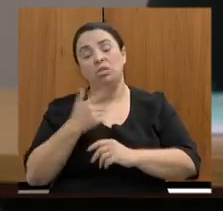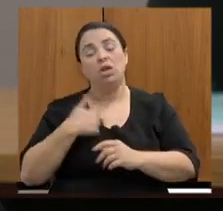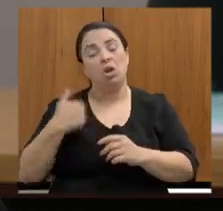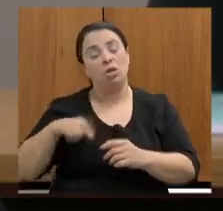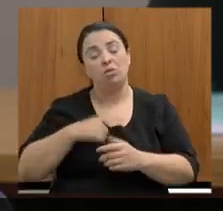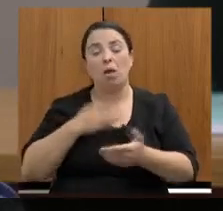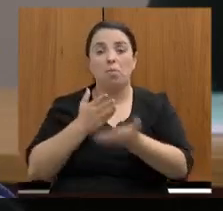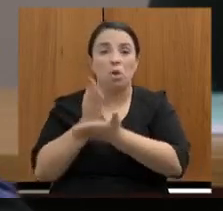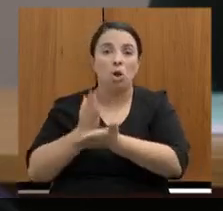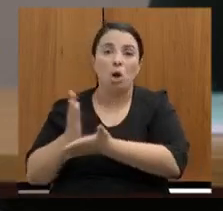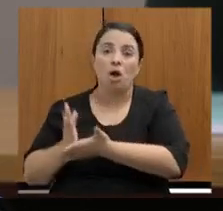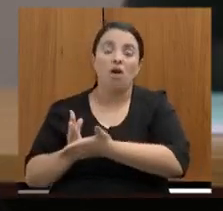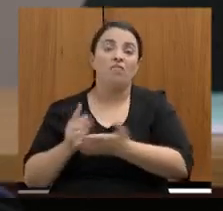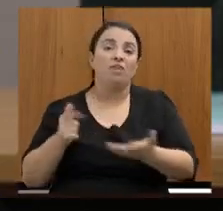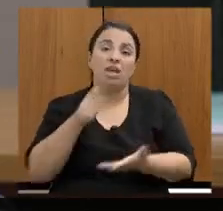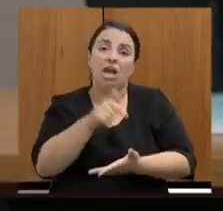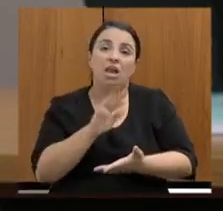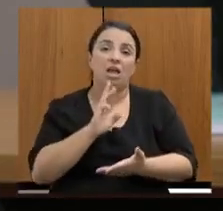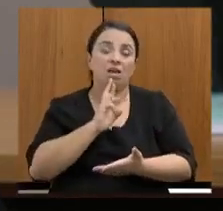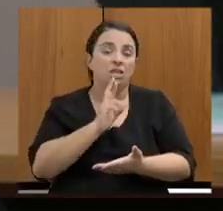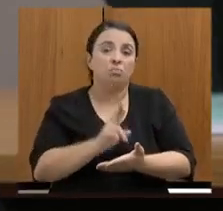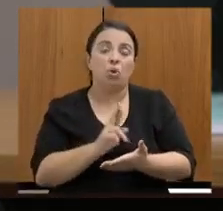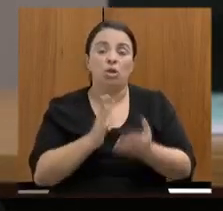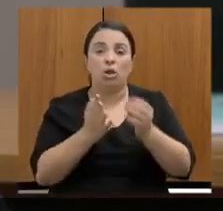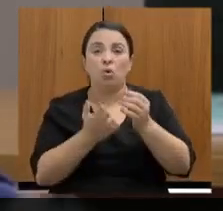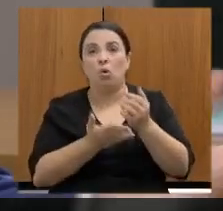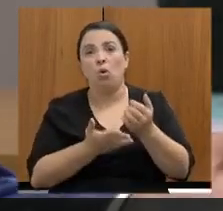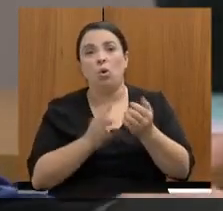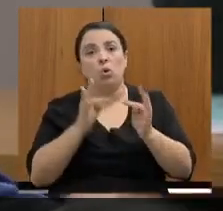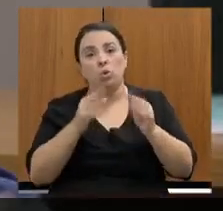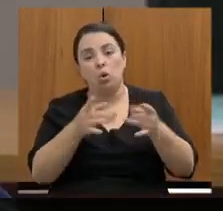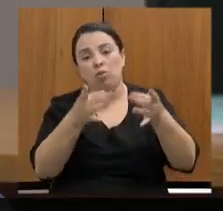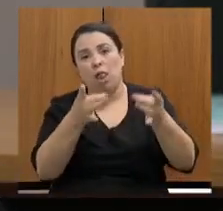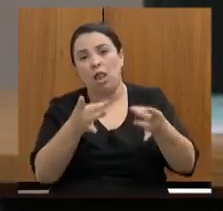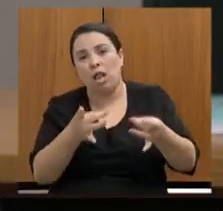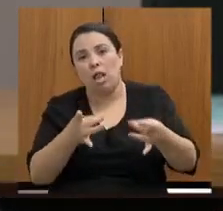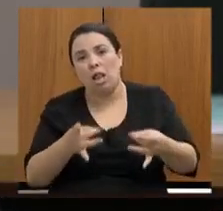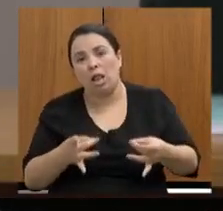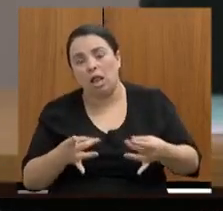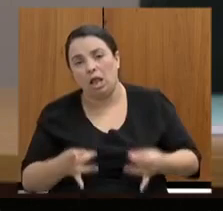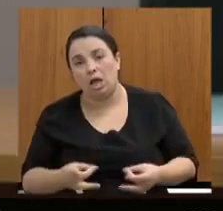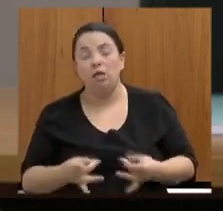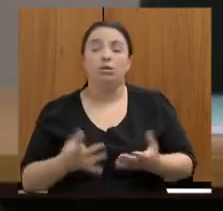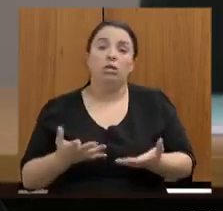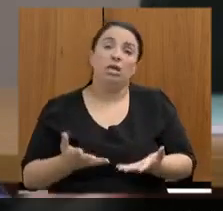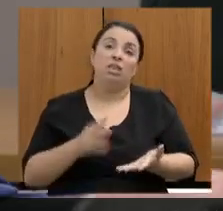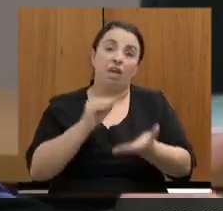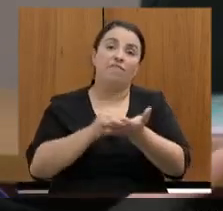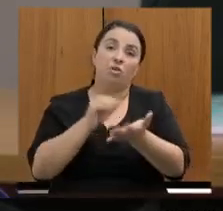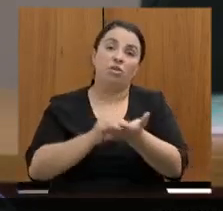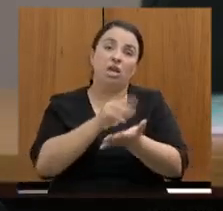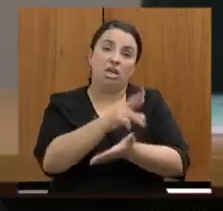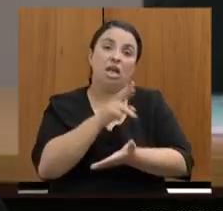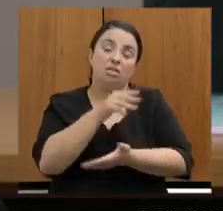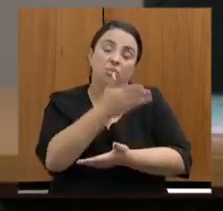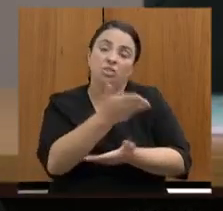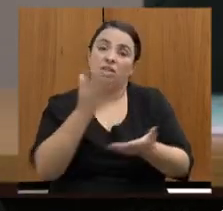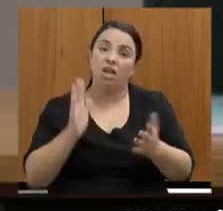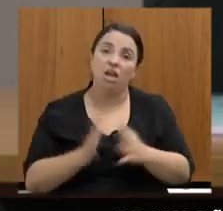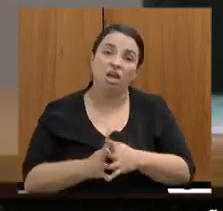aqui e responda com os fundamentos, se, porventura, faltantes da sua fala, da fala dela,